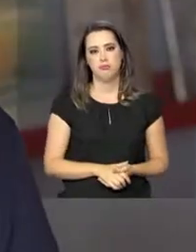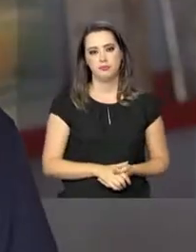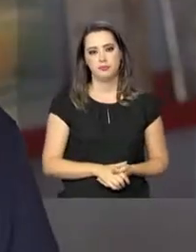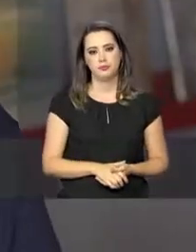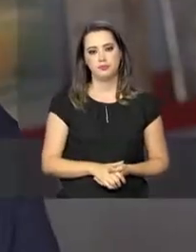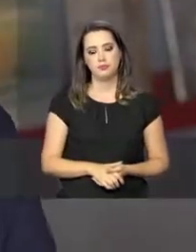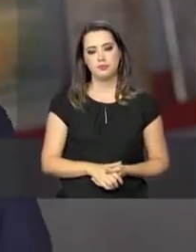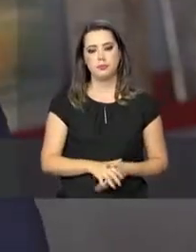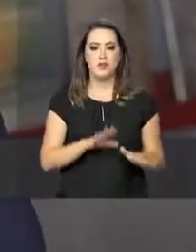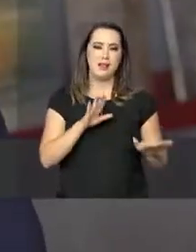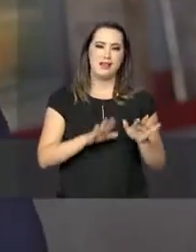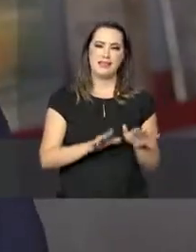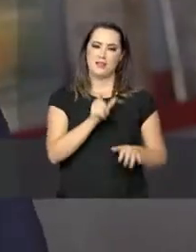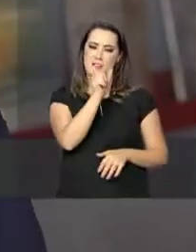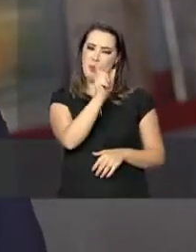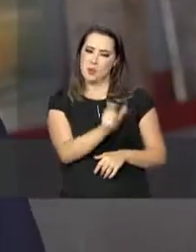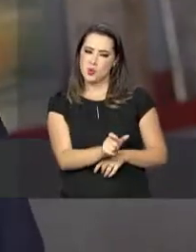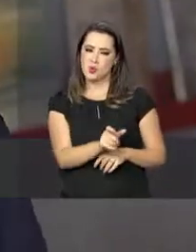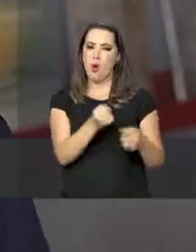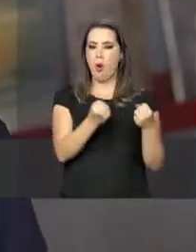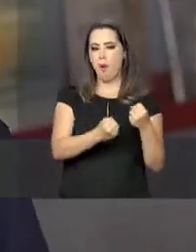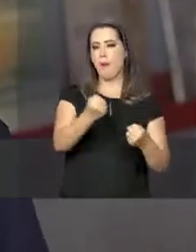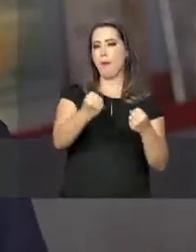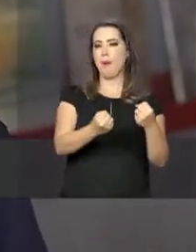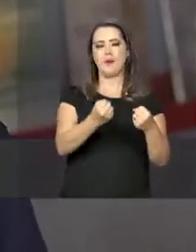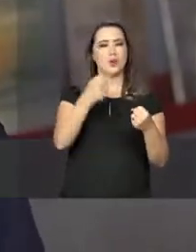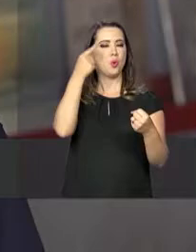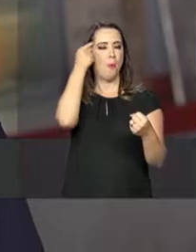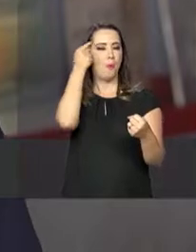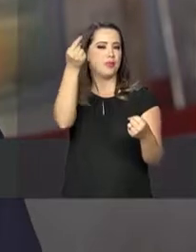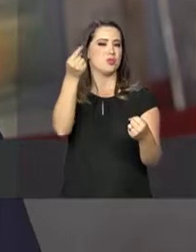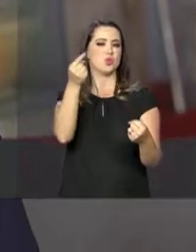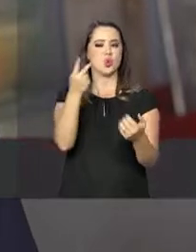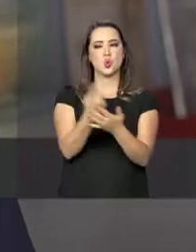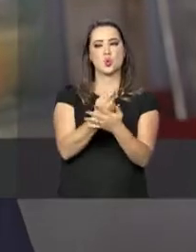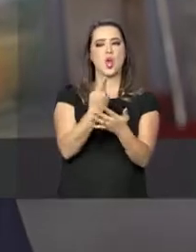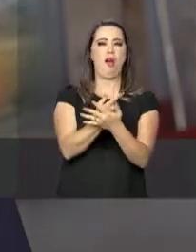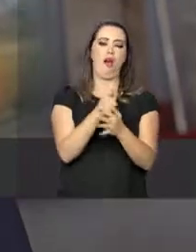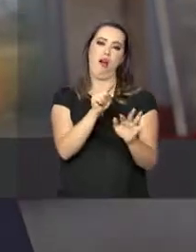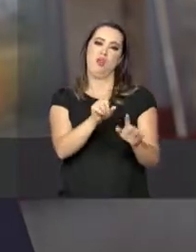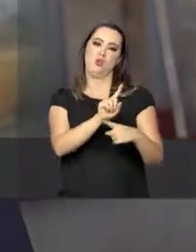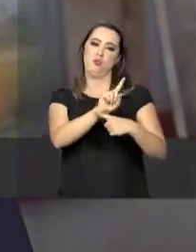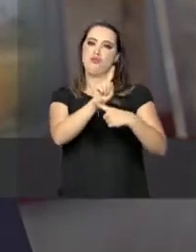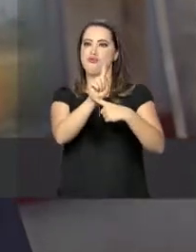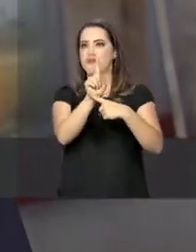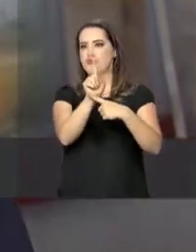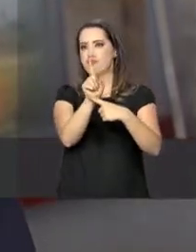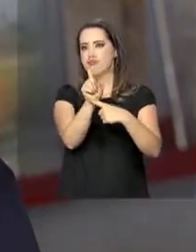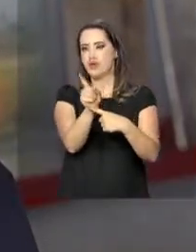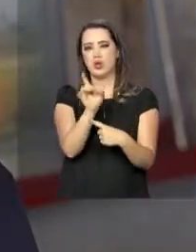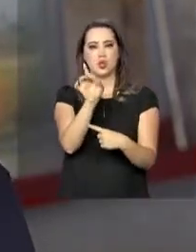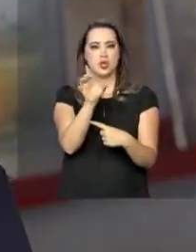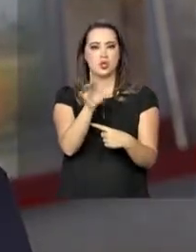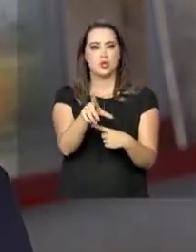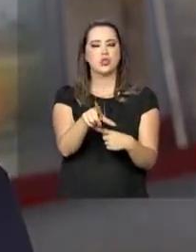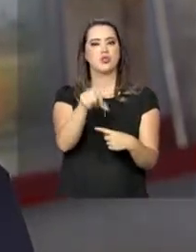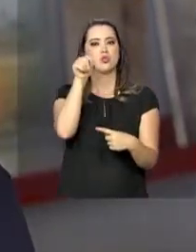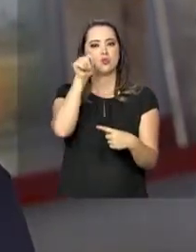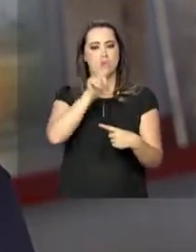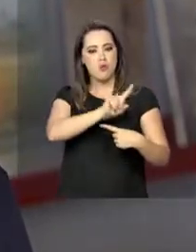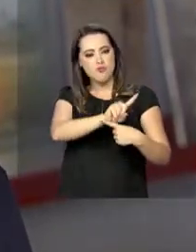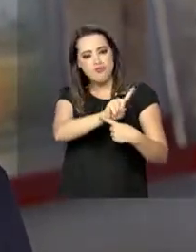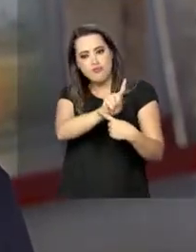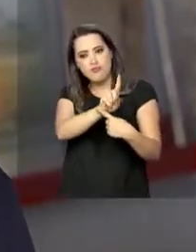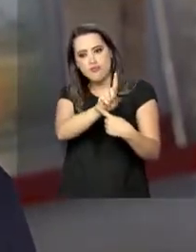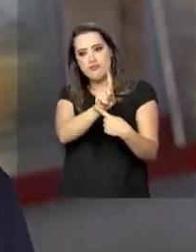naquele momento esse rapaz não pensasse que ele estivesse fazendo uma escolha errada. Ele apenas escolheu andar um pouco mais rápido,